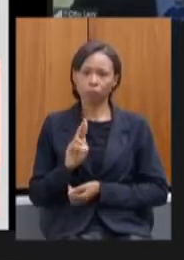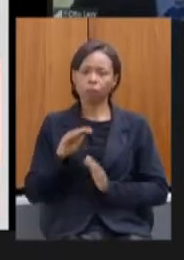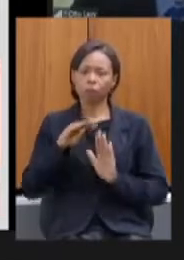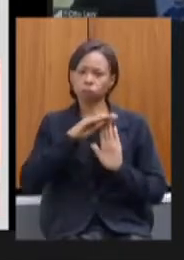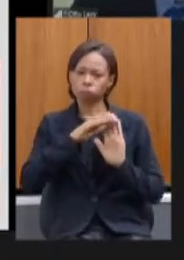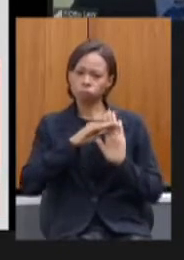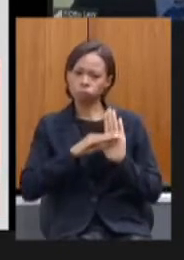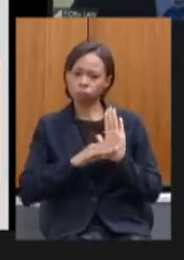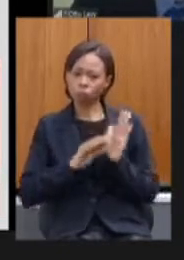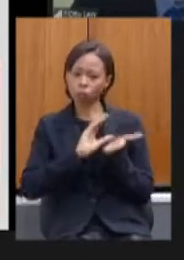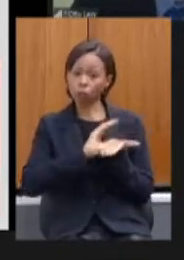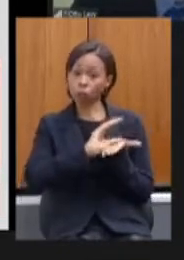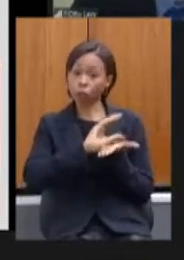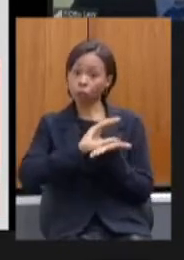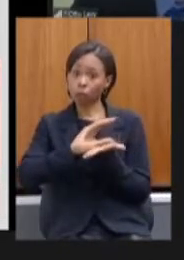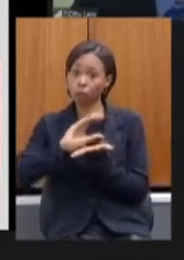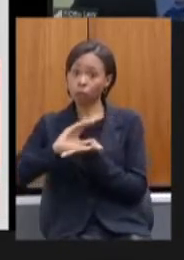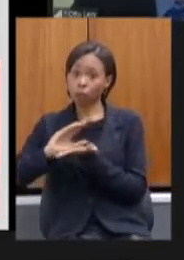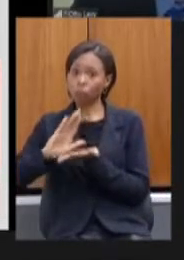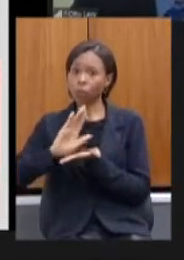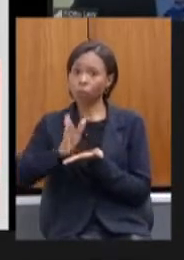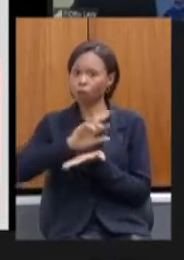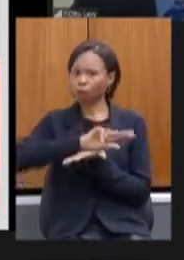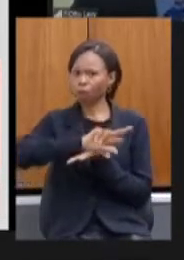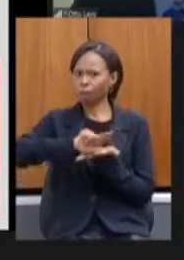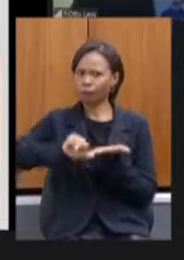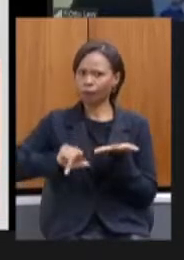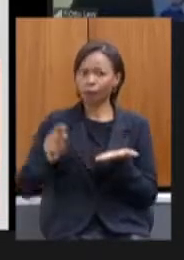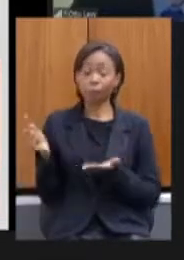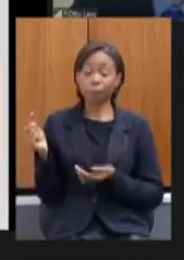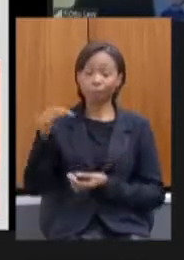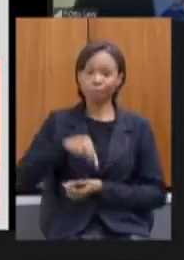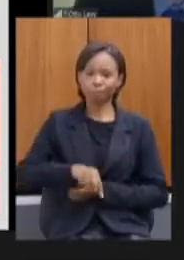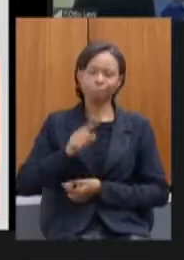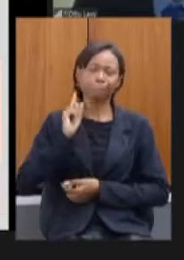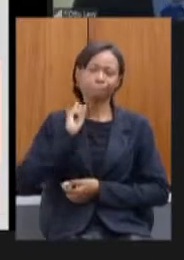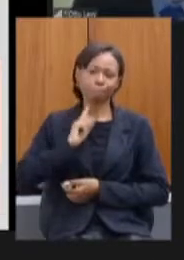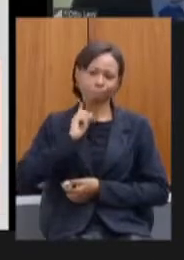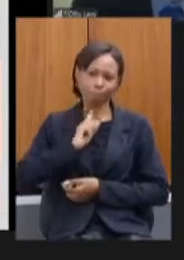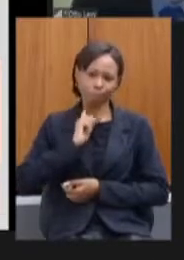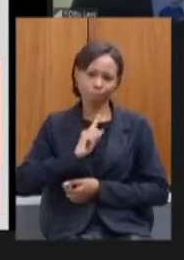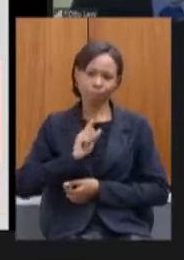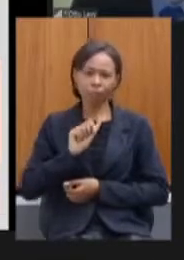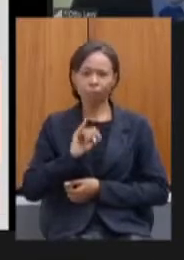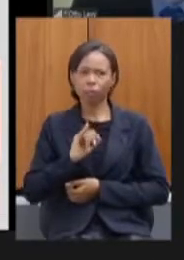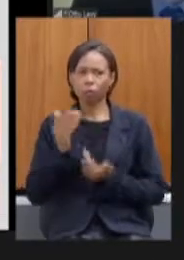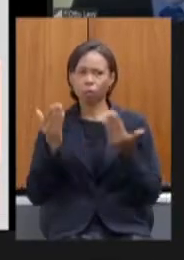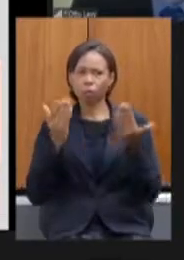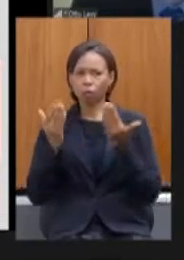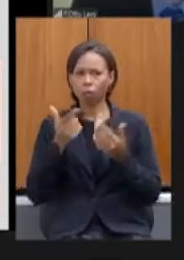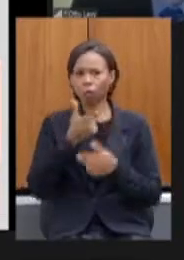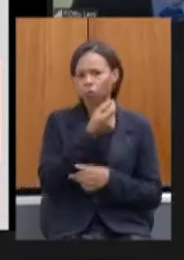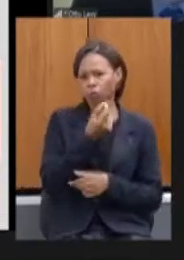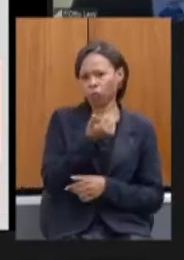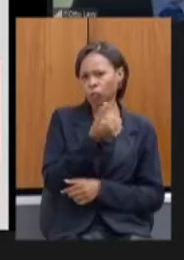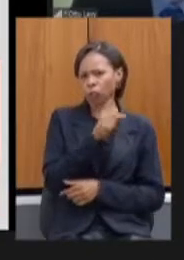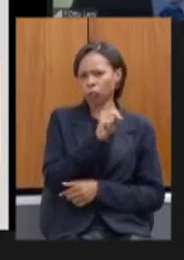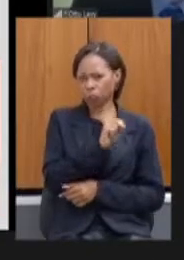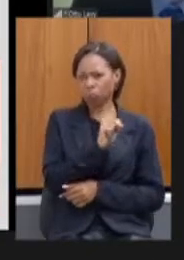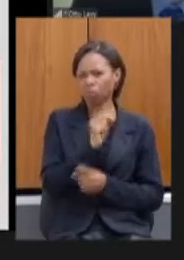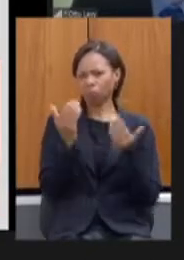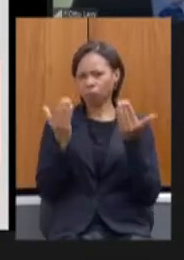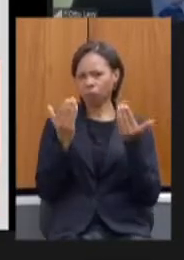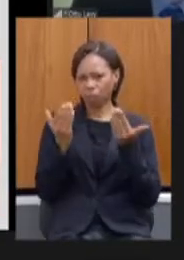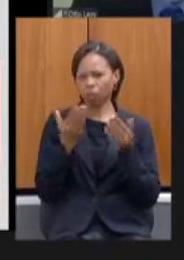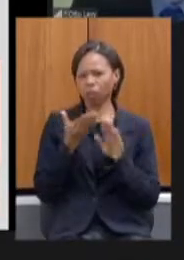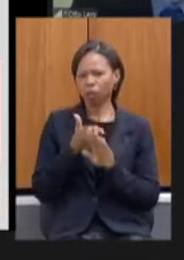investimento vários que já estão acontecendo para o estado de minas gerais se compararmos com a referência de 2018 nós temos em